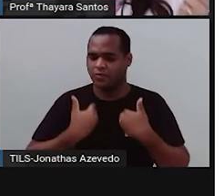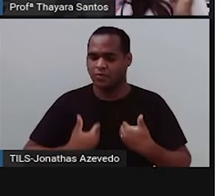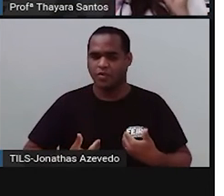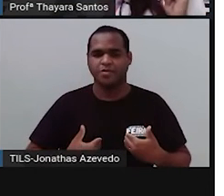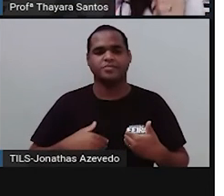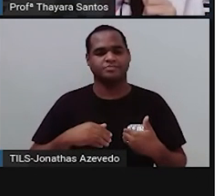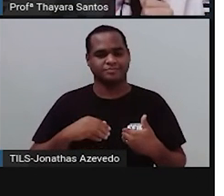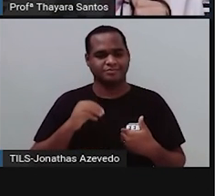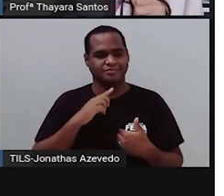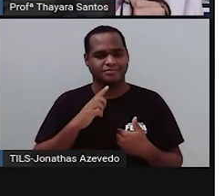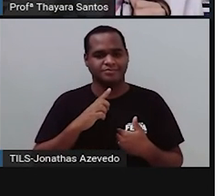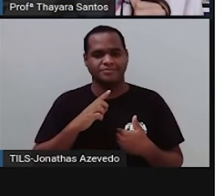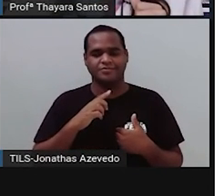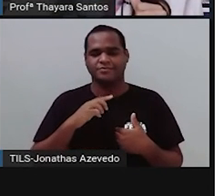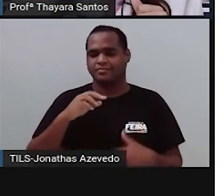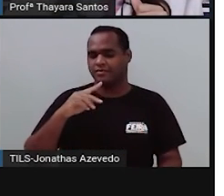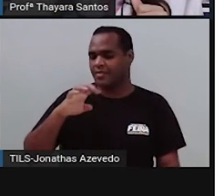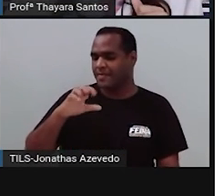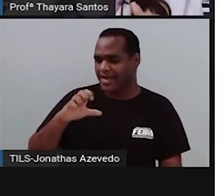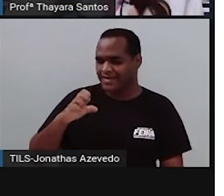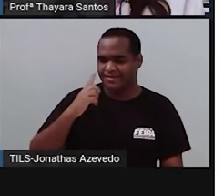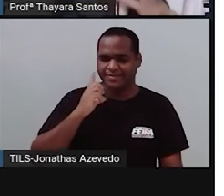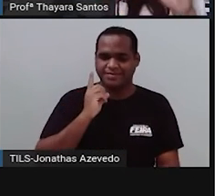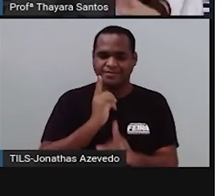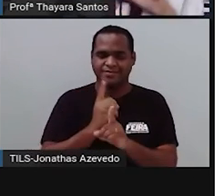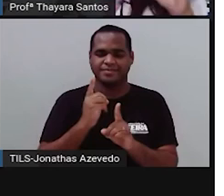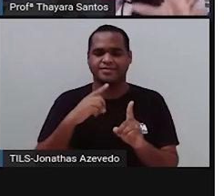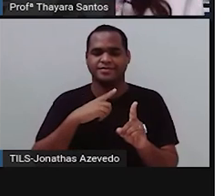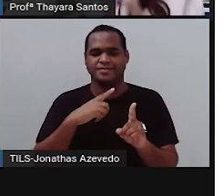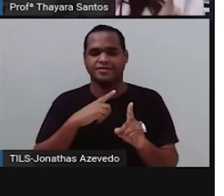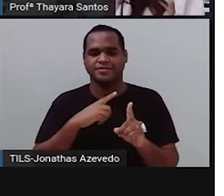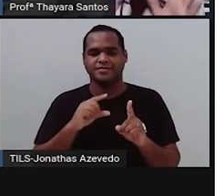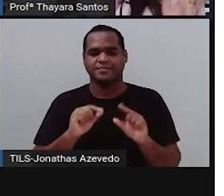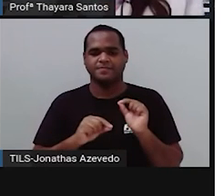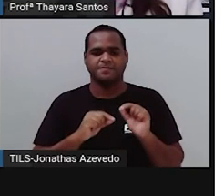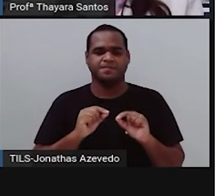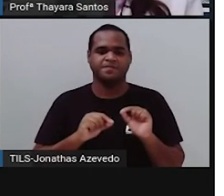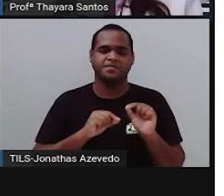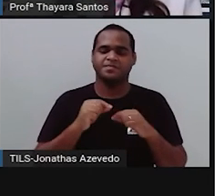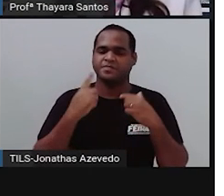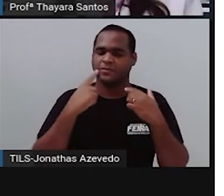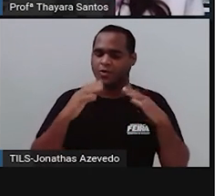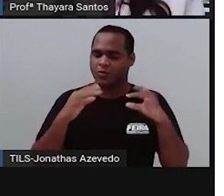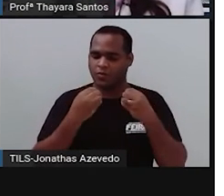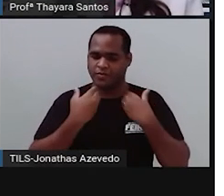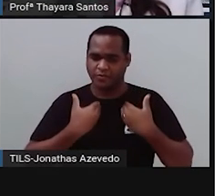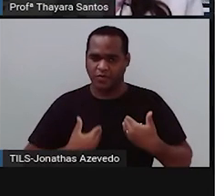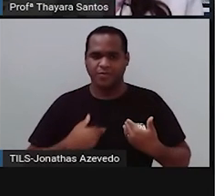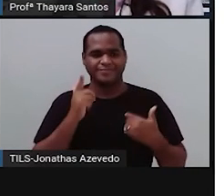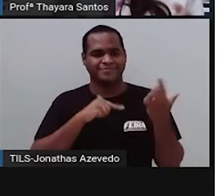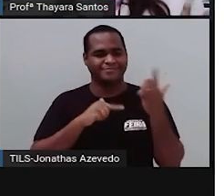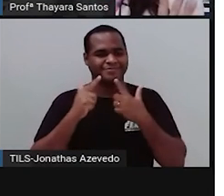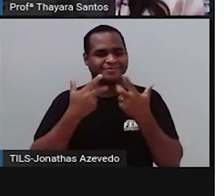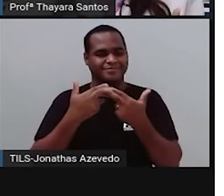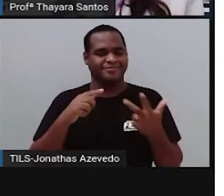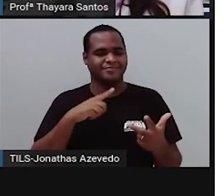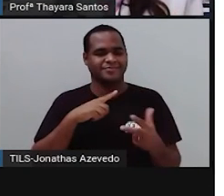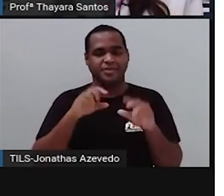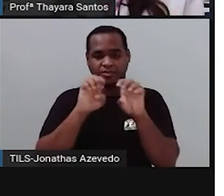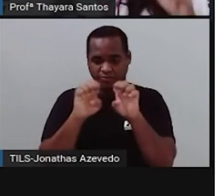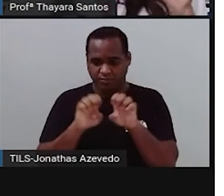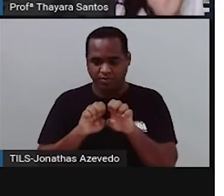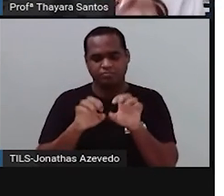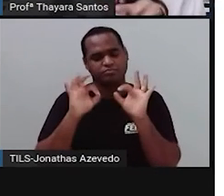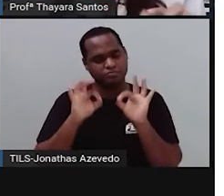pele, tem esse tecido conjuntivo propriamente dito. Então, em vários lugares do nosso corpo, a gente tem esse tecido. Ele tem essa estrutura